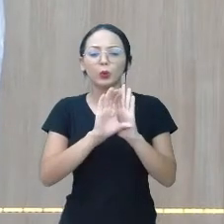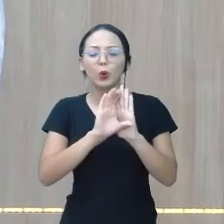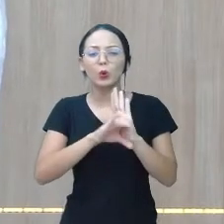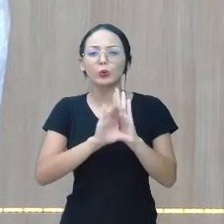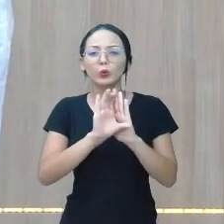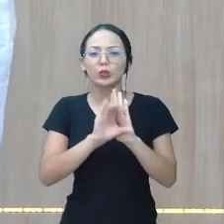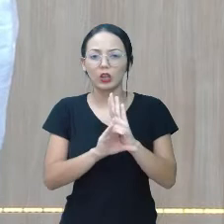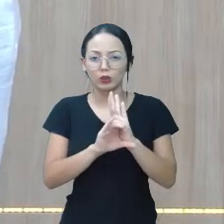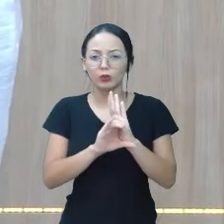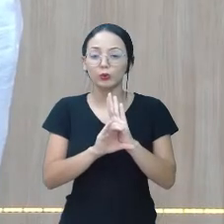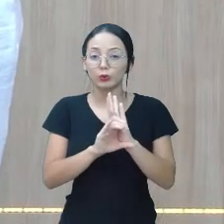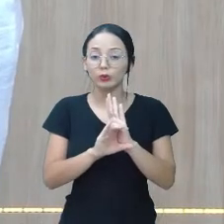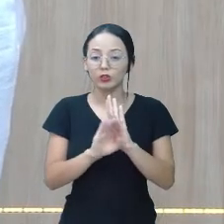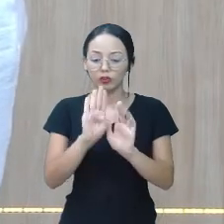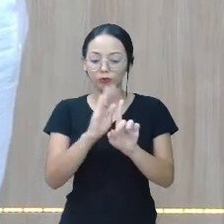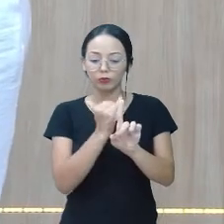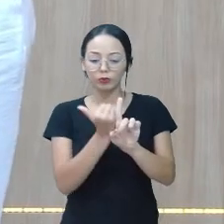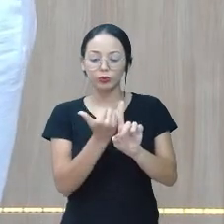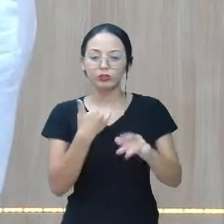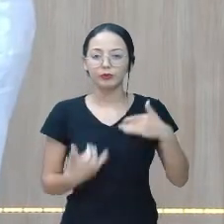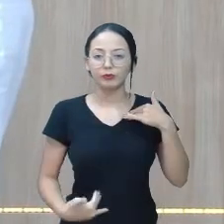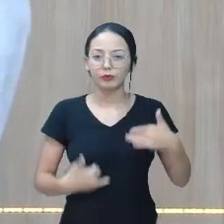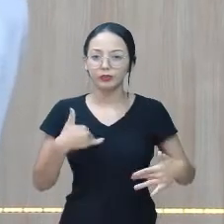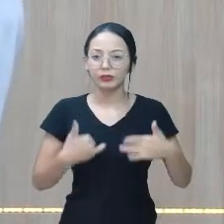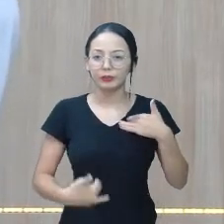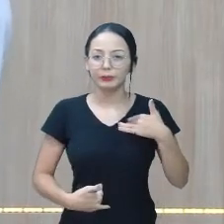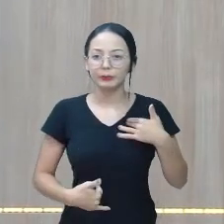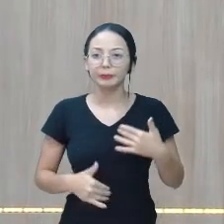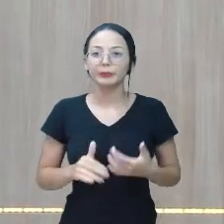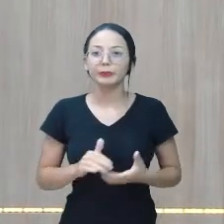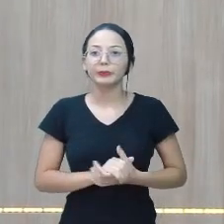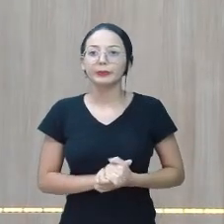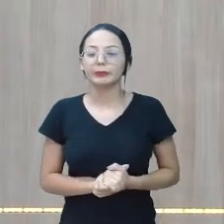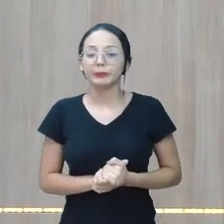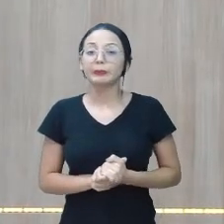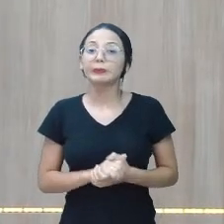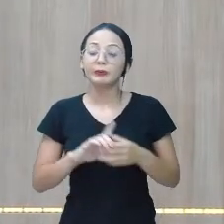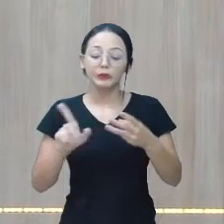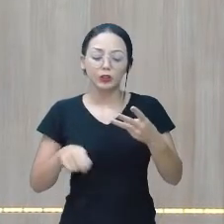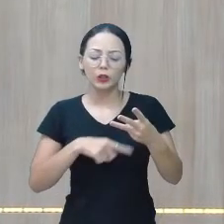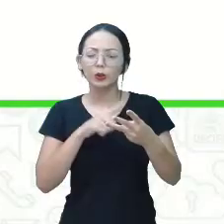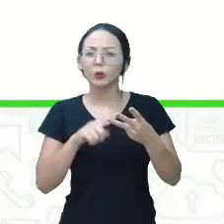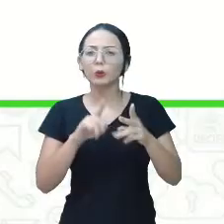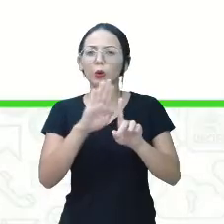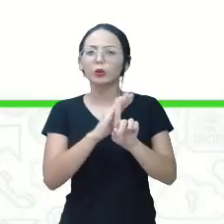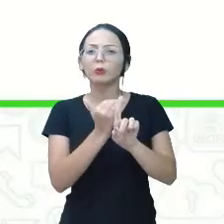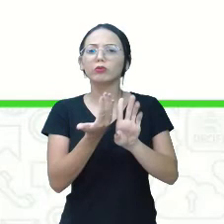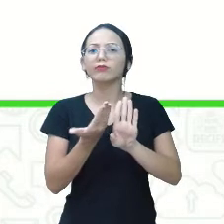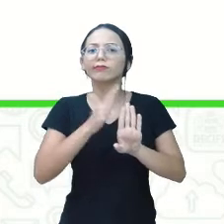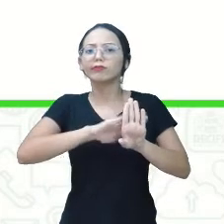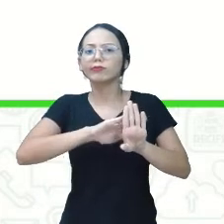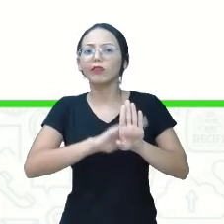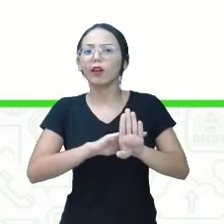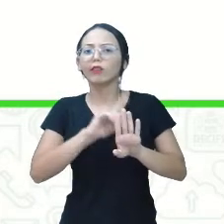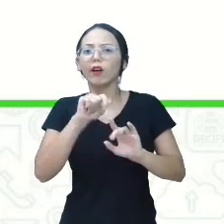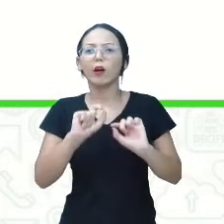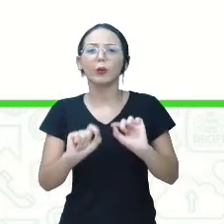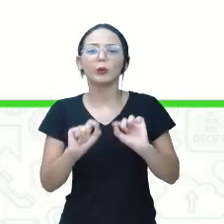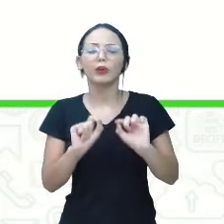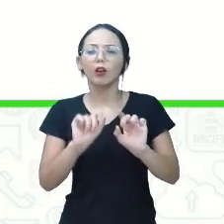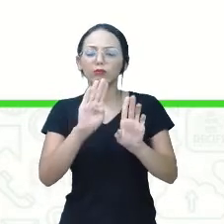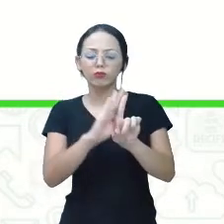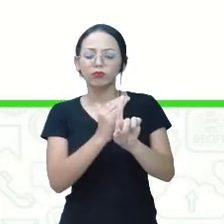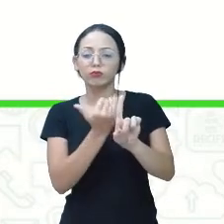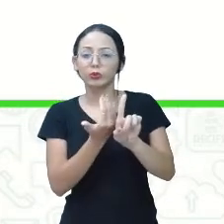de bullying físico. E o bullying indireto? O que define o